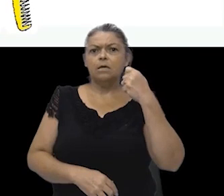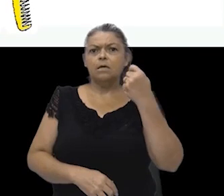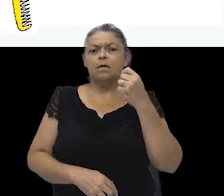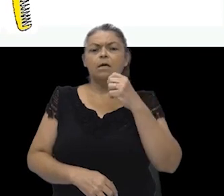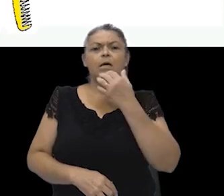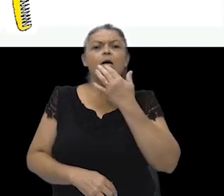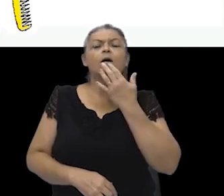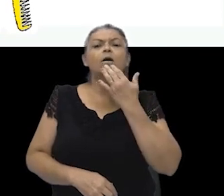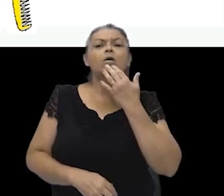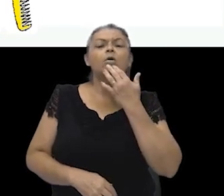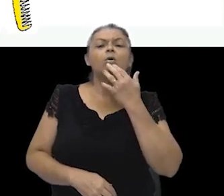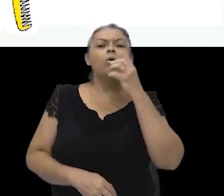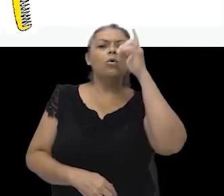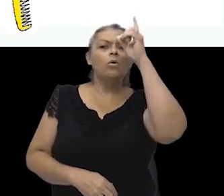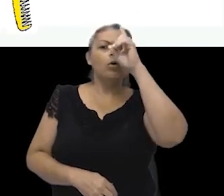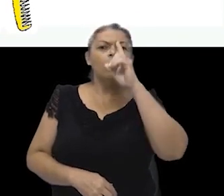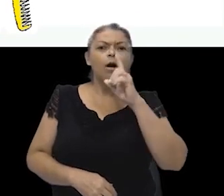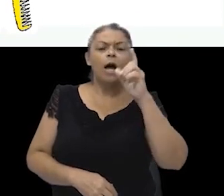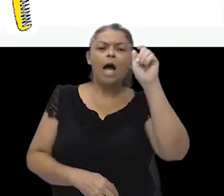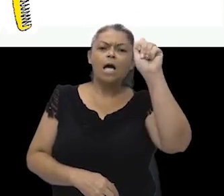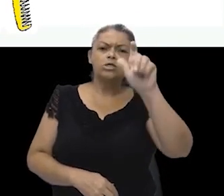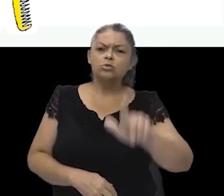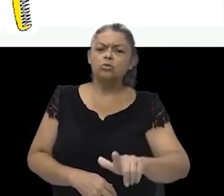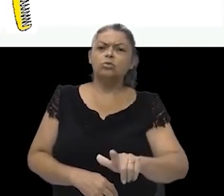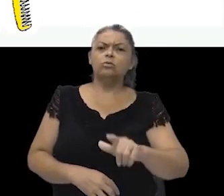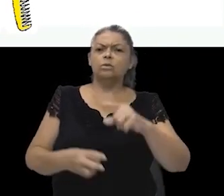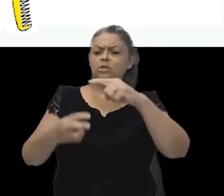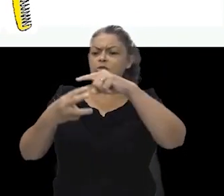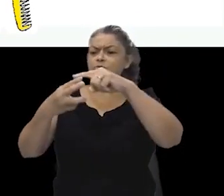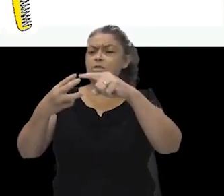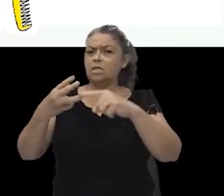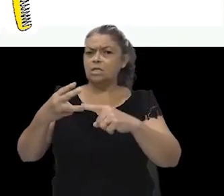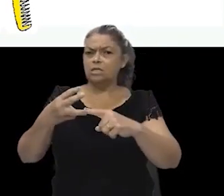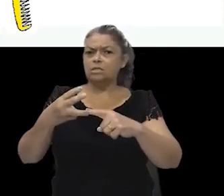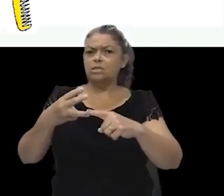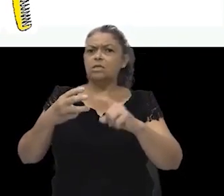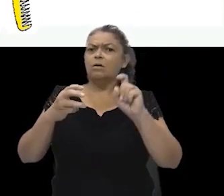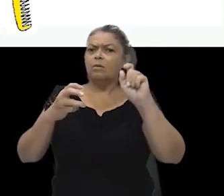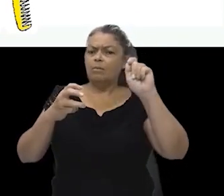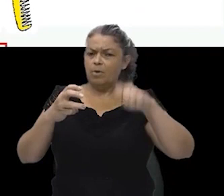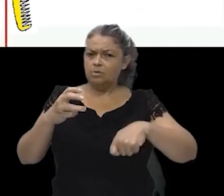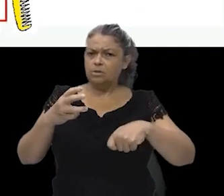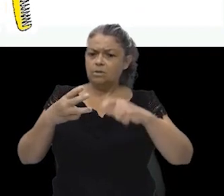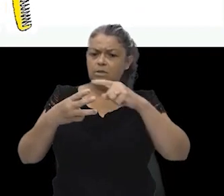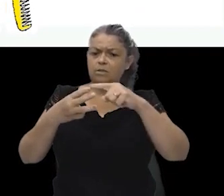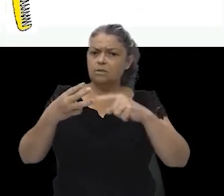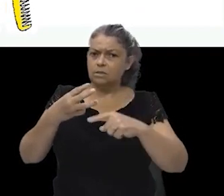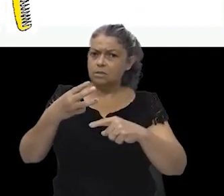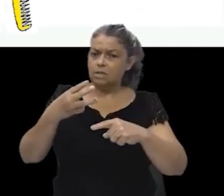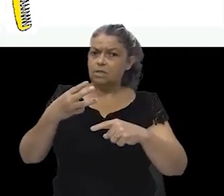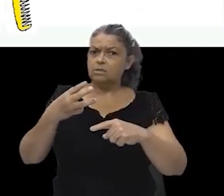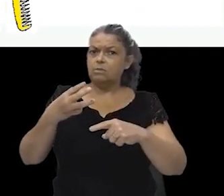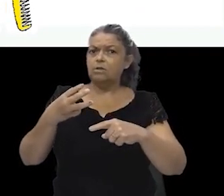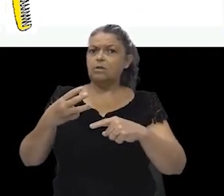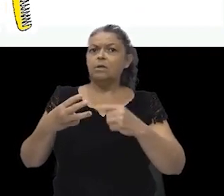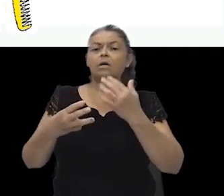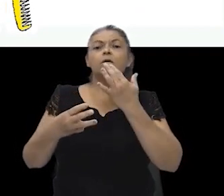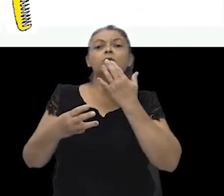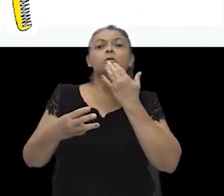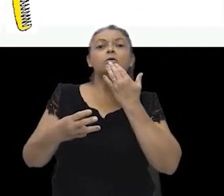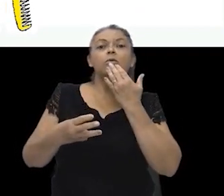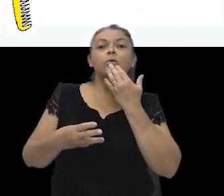um pente de cor azul, nós temos 3 possibilidades, porque eu tenho 3 pentes de cor azul.